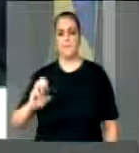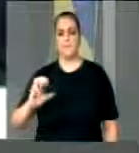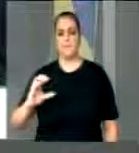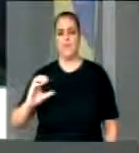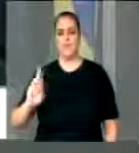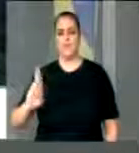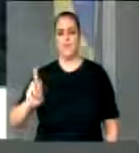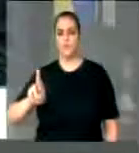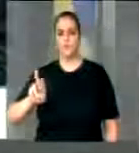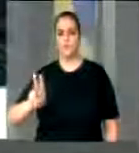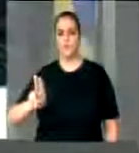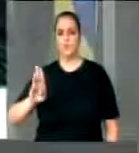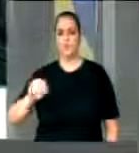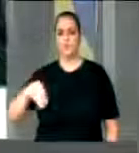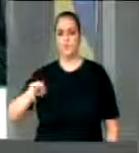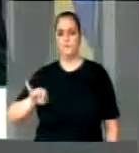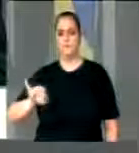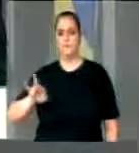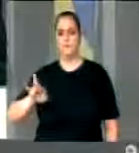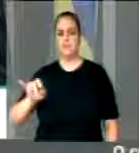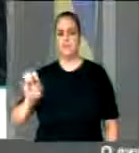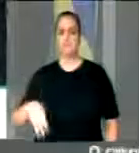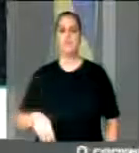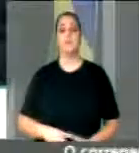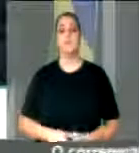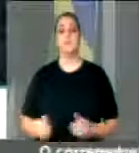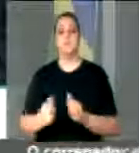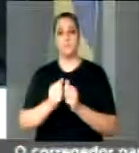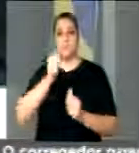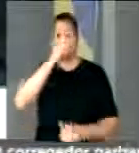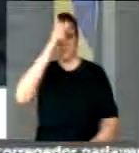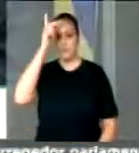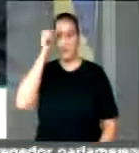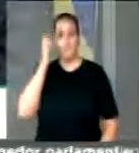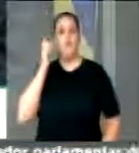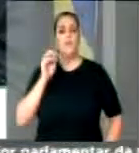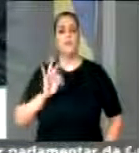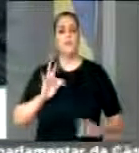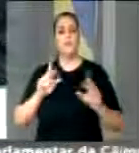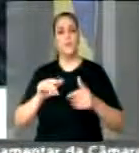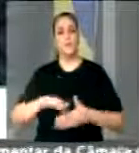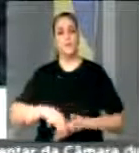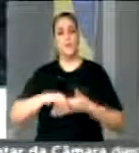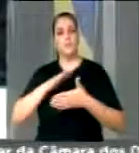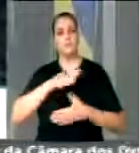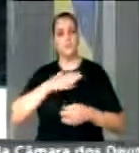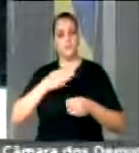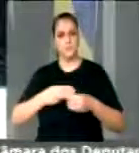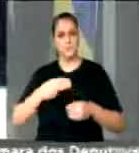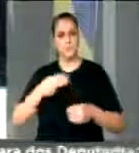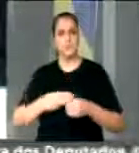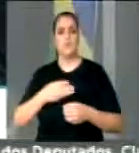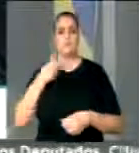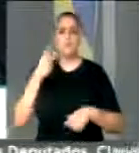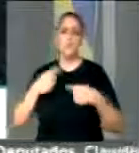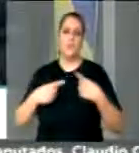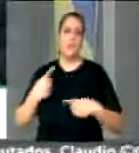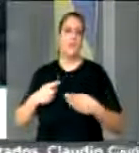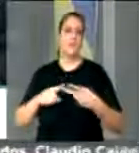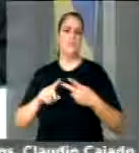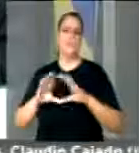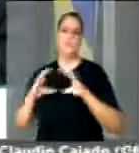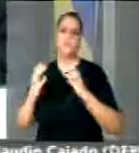Quero, nesse momento, senhora presidente, parabenizar aqui ao meu líder, André Moura,